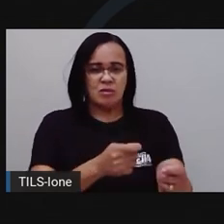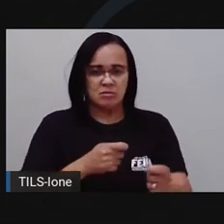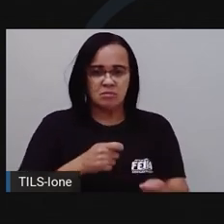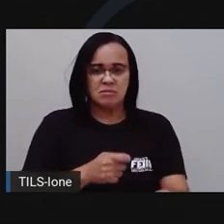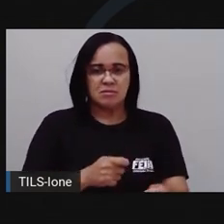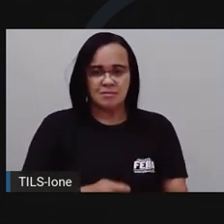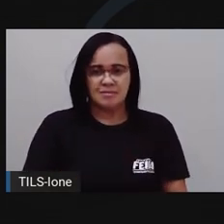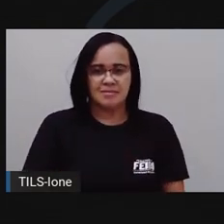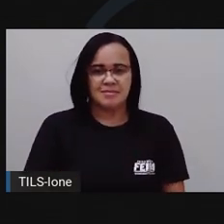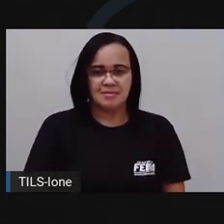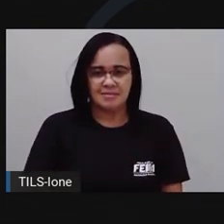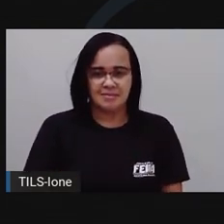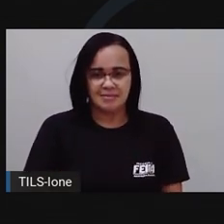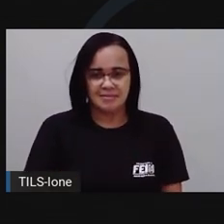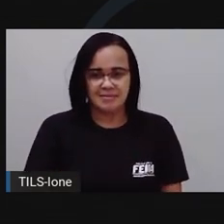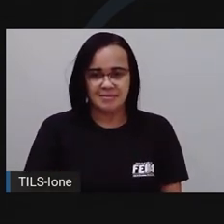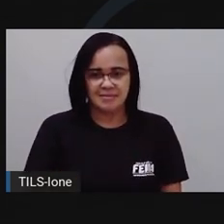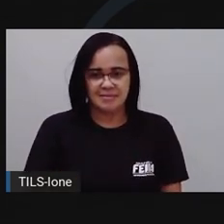Cabra cega!